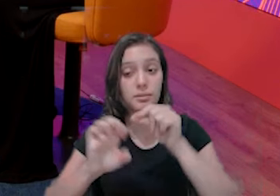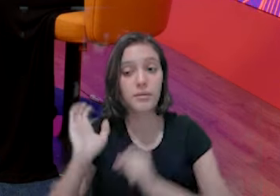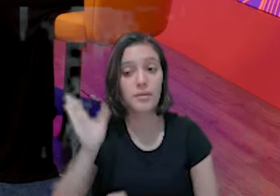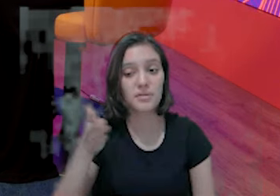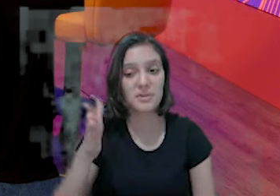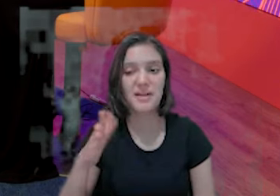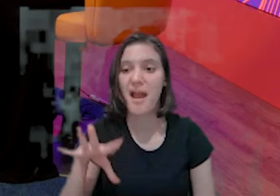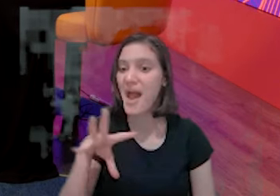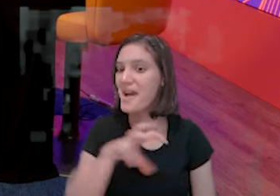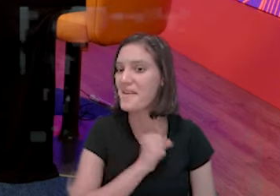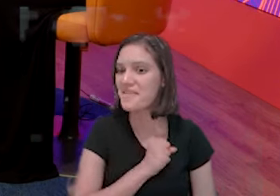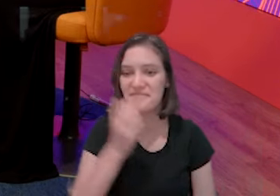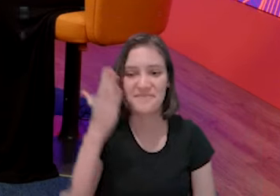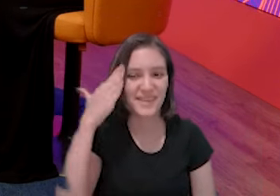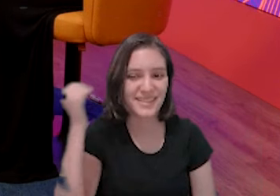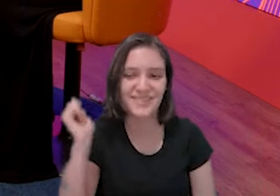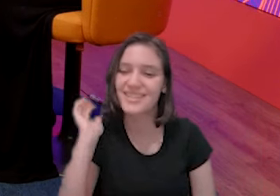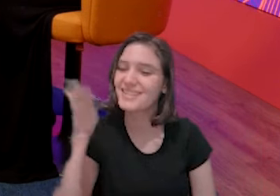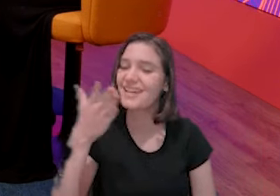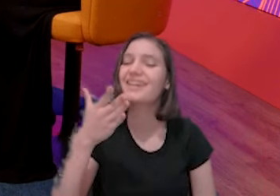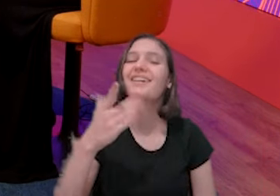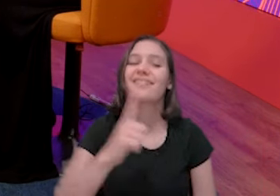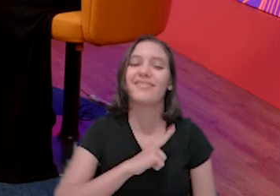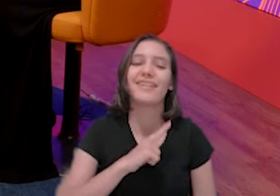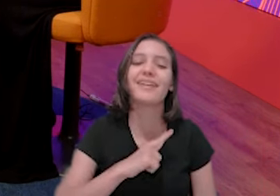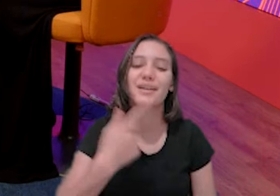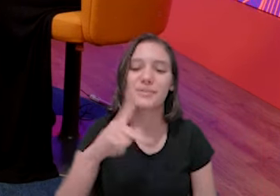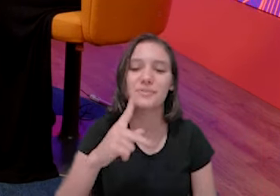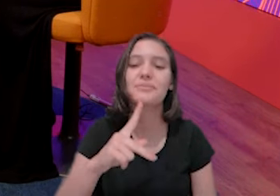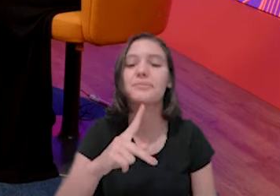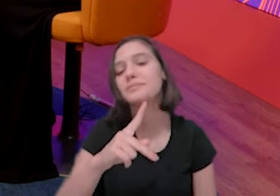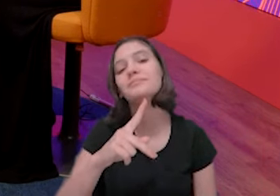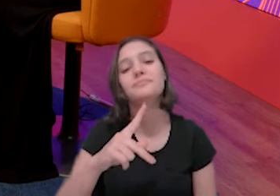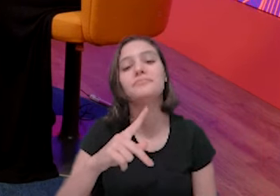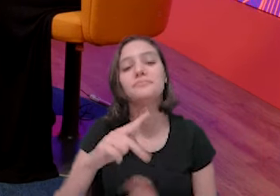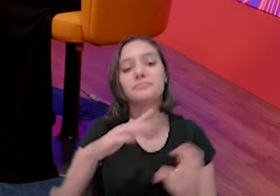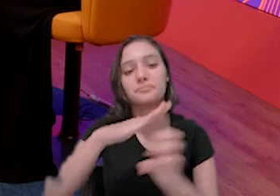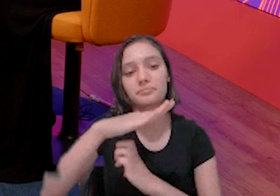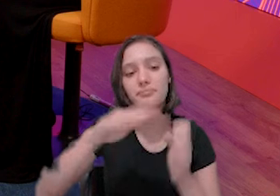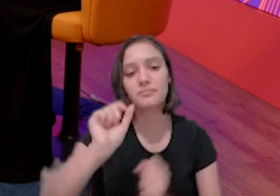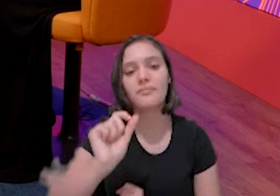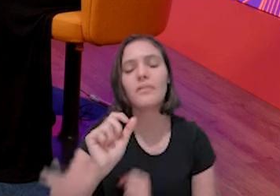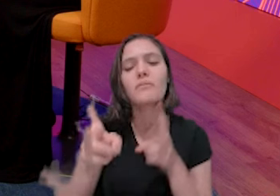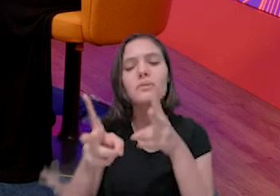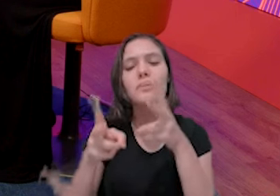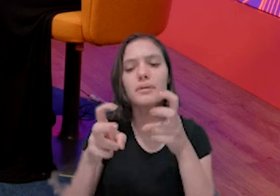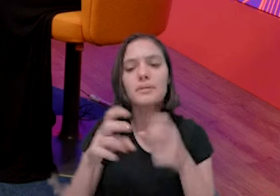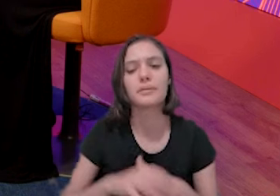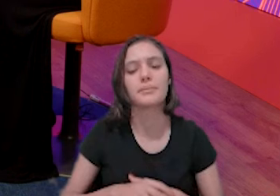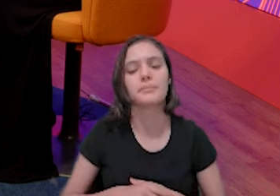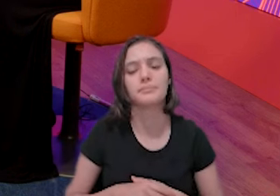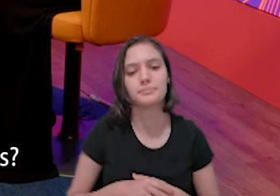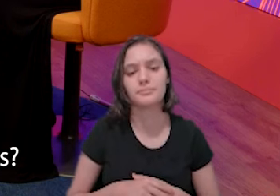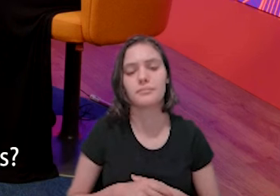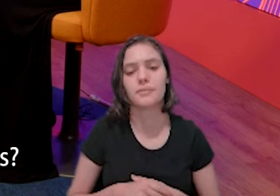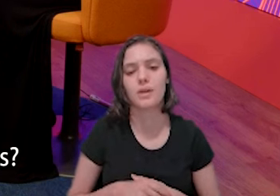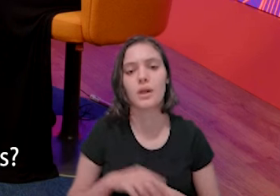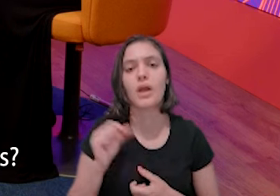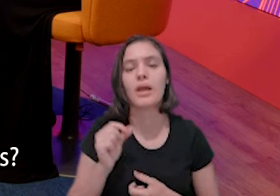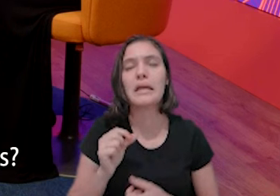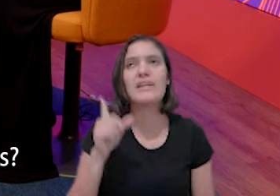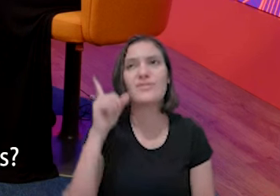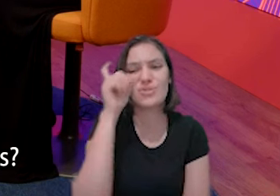você identifica como a maior dificuldade na hora, né, dessas pessoas